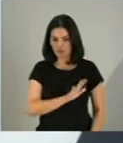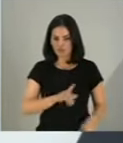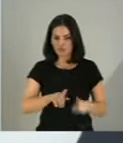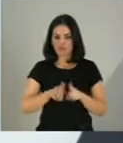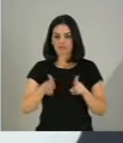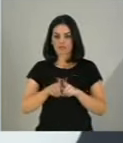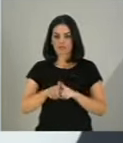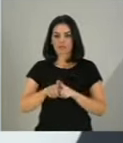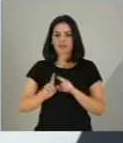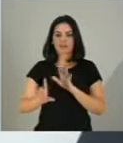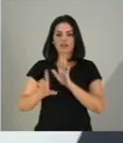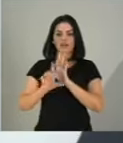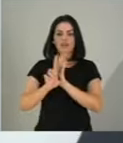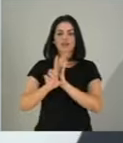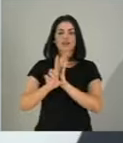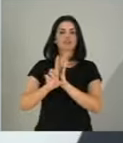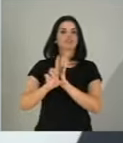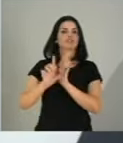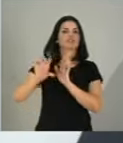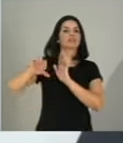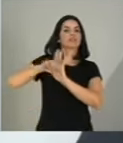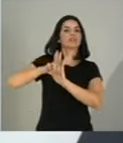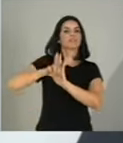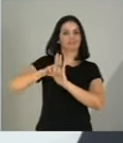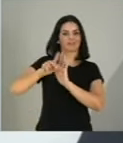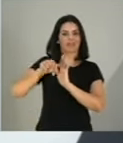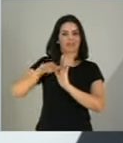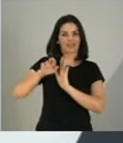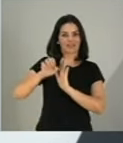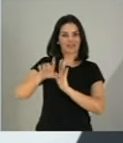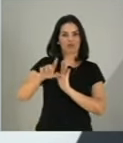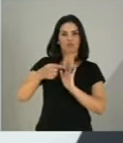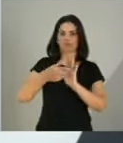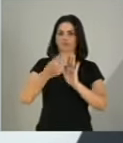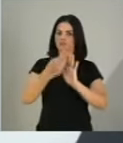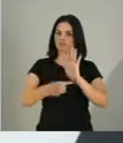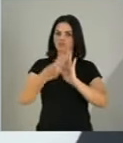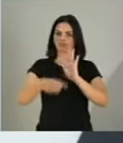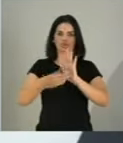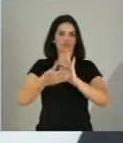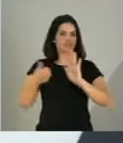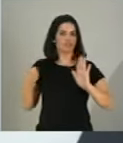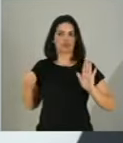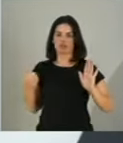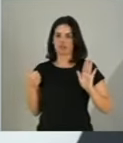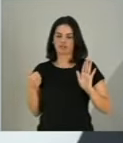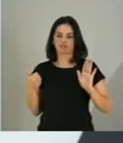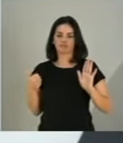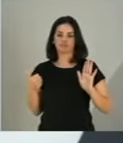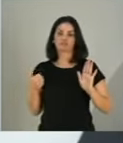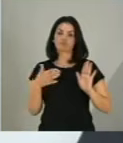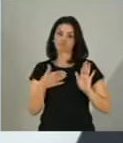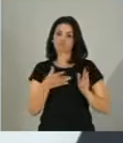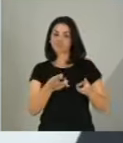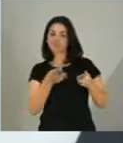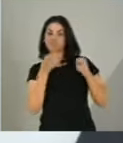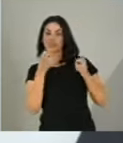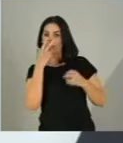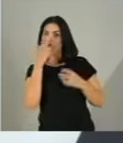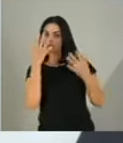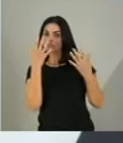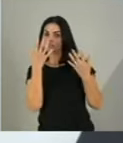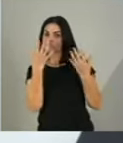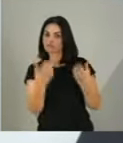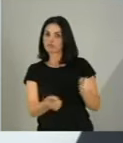Contravenções Penais, terá que ser derrubada. E percebo que o acordo caminha nesse sentido. Veto